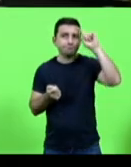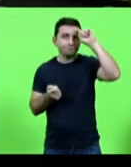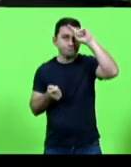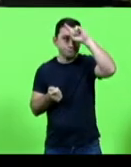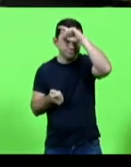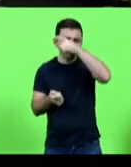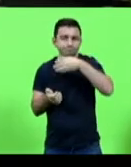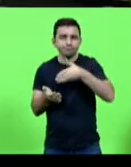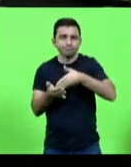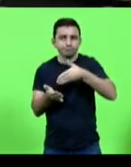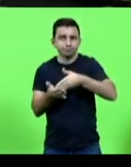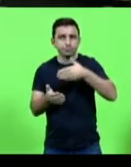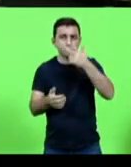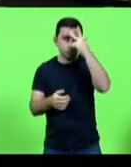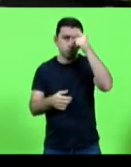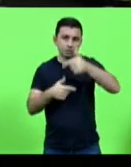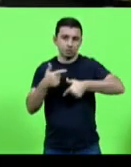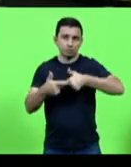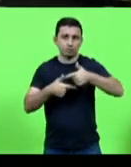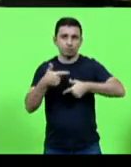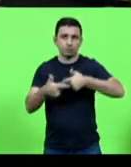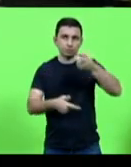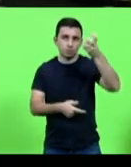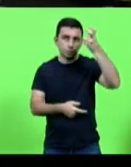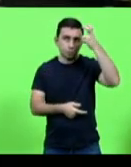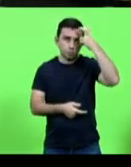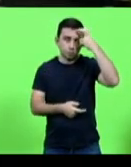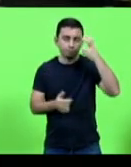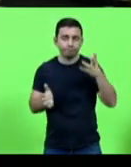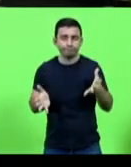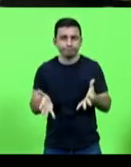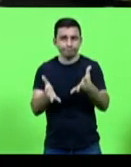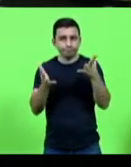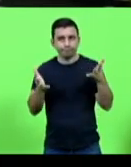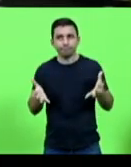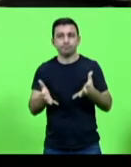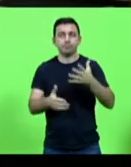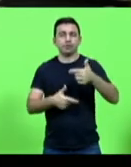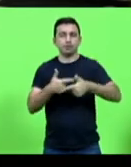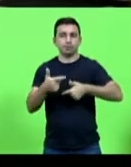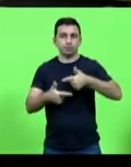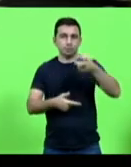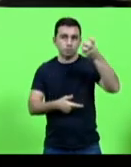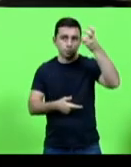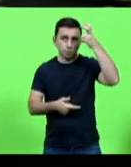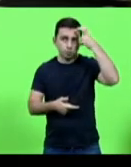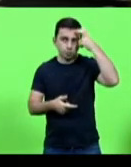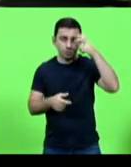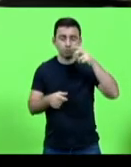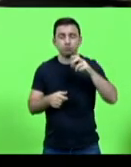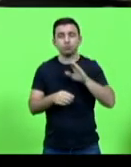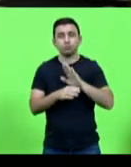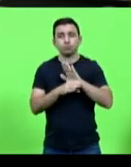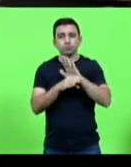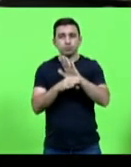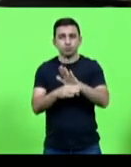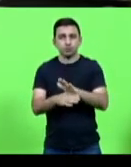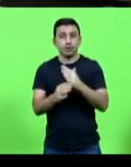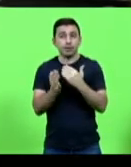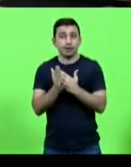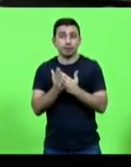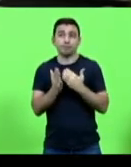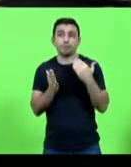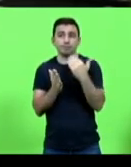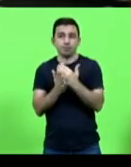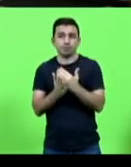pelos trabalhadores da cultura, estimulando, assim, a atividade cultural e beneficiando, sobre a maneira, esse